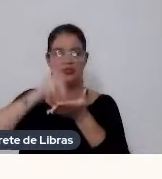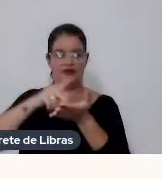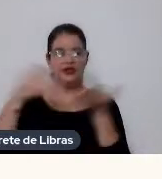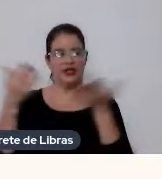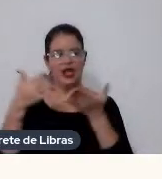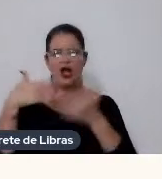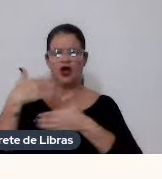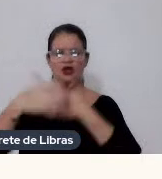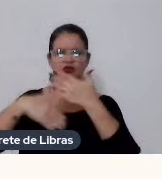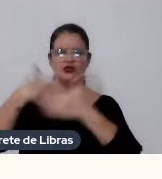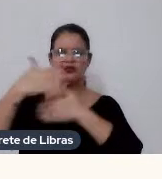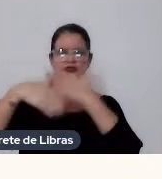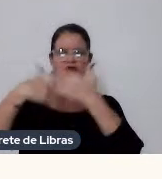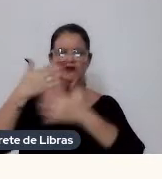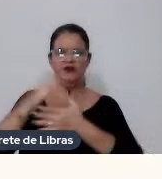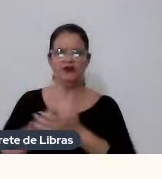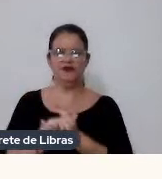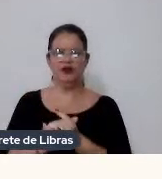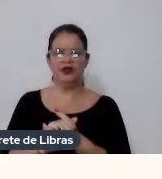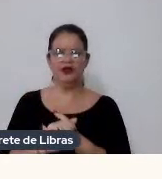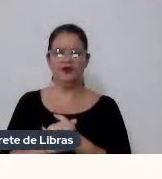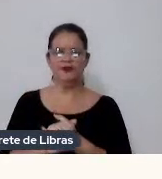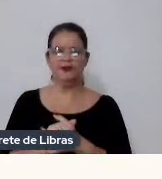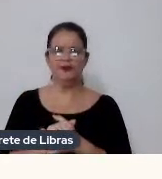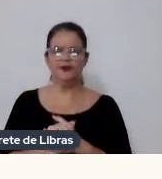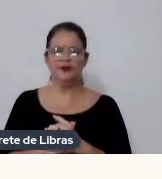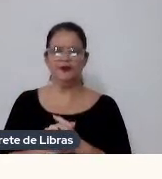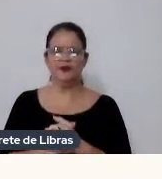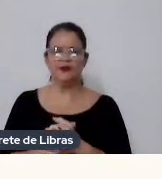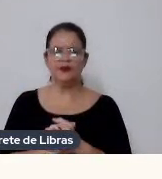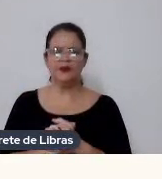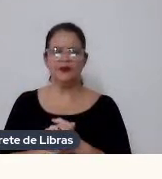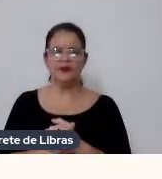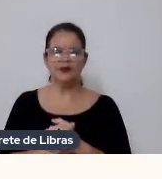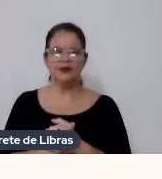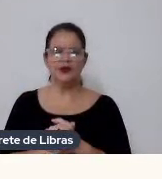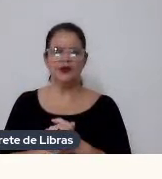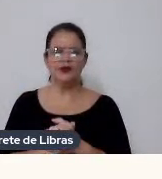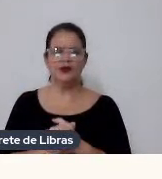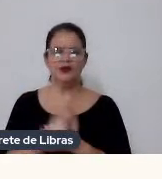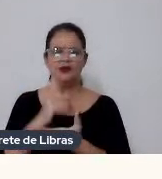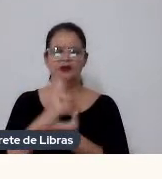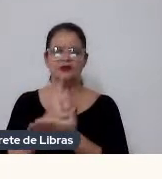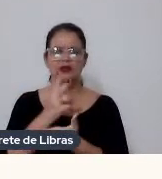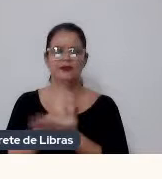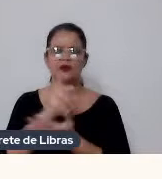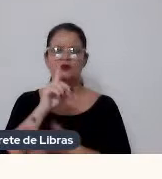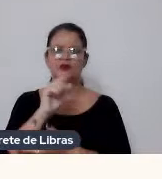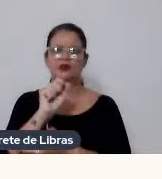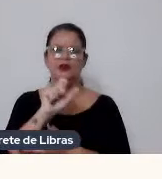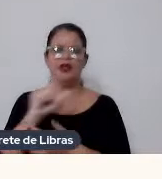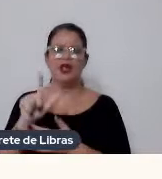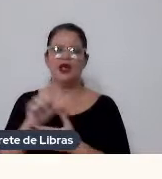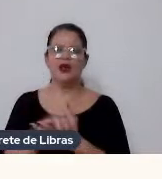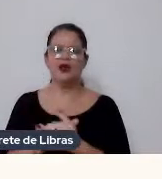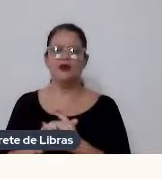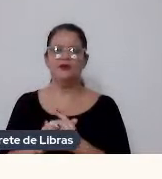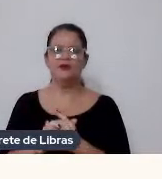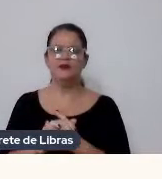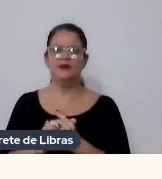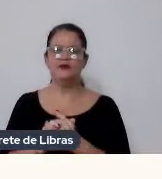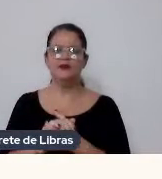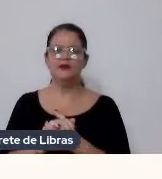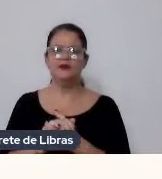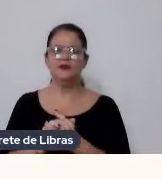desenvolvendo Um roteiro de longa Para co-dirigir com o Daniel Brusson E aí tentar buscar